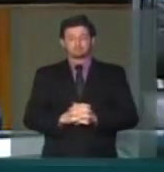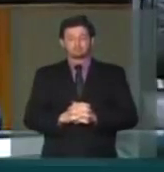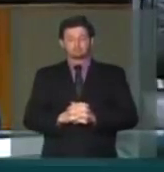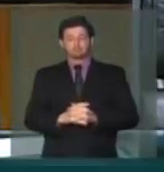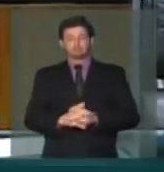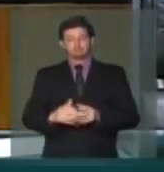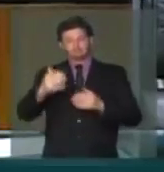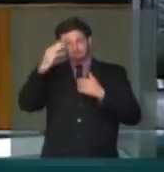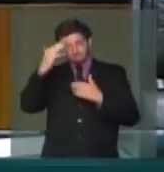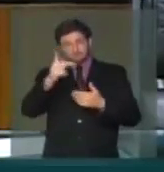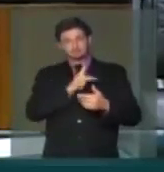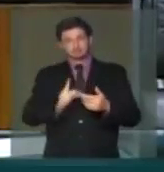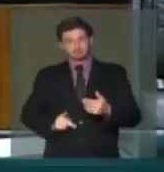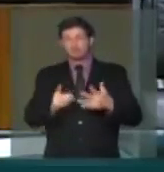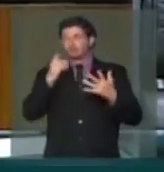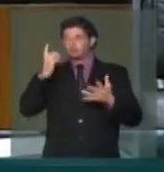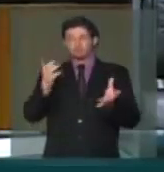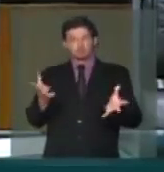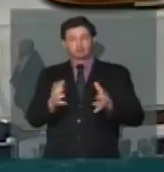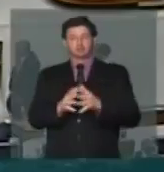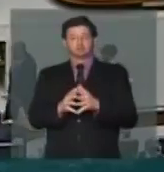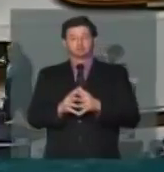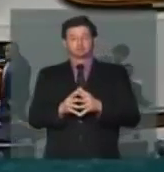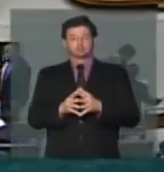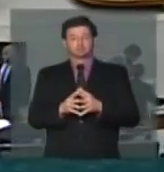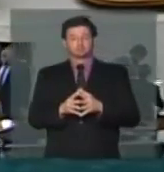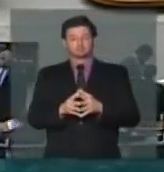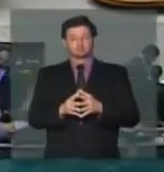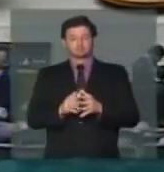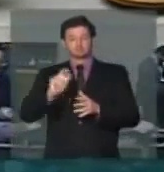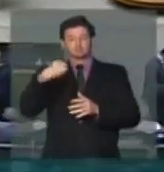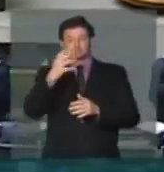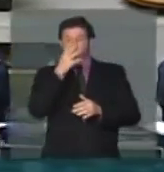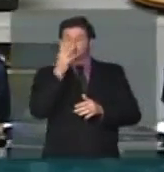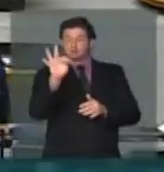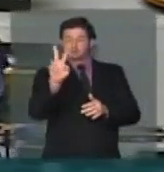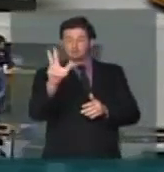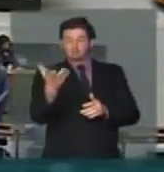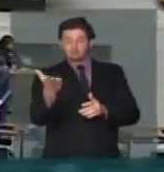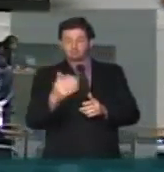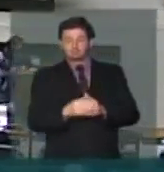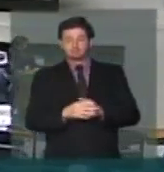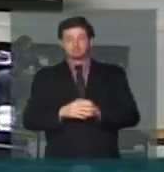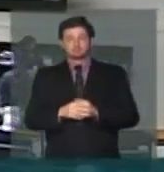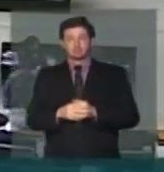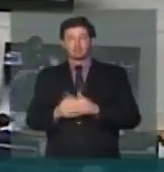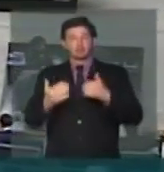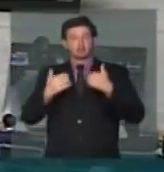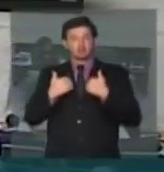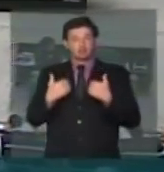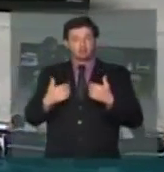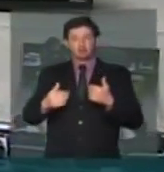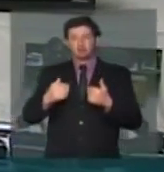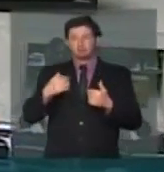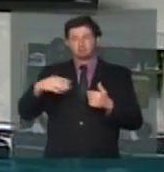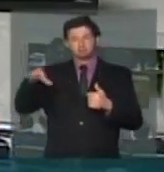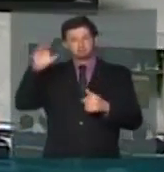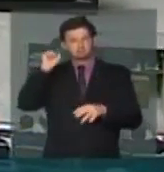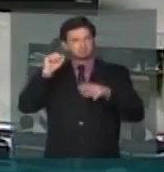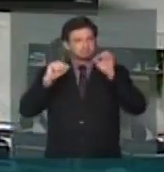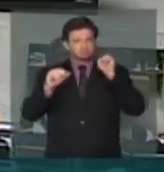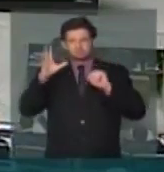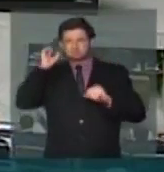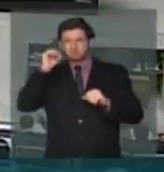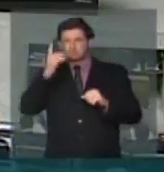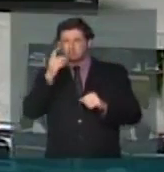Obrigado, Sr. Presidente, Sras. e Srs. Deputados, aqueles que nos acompanham. Eu vi muitos parlamentares